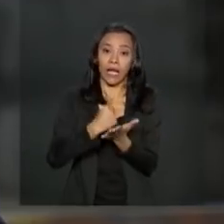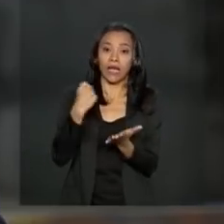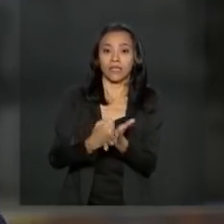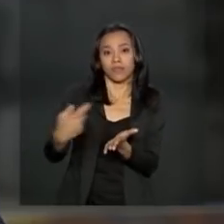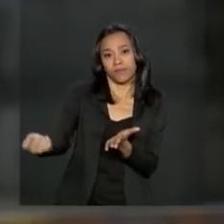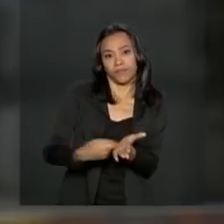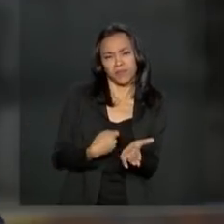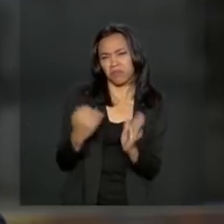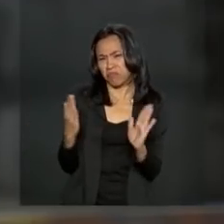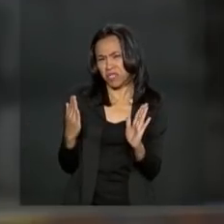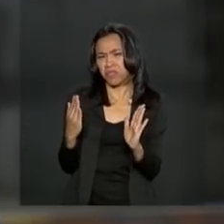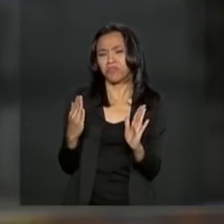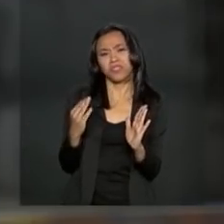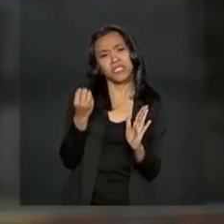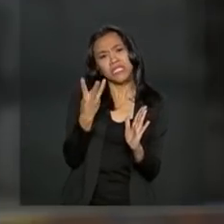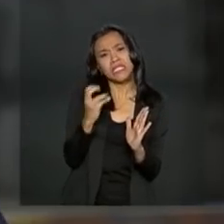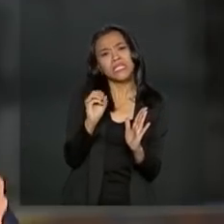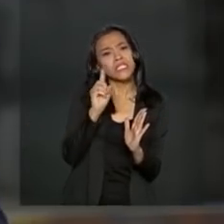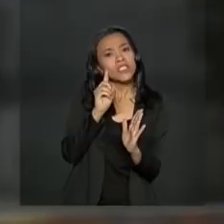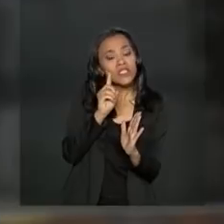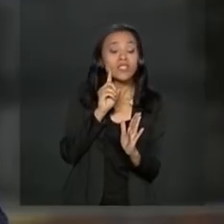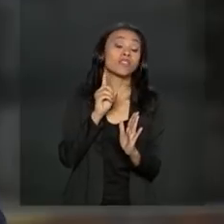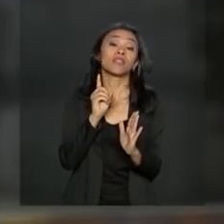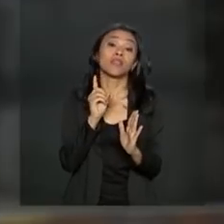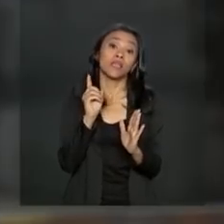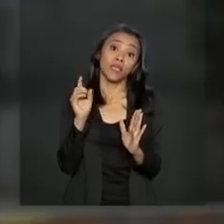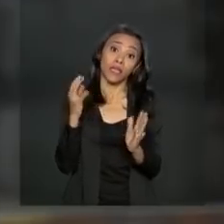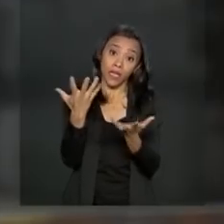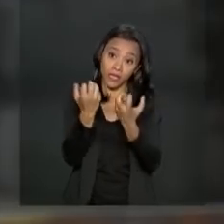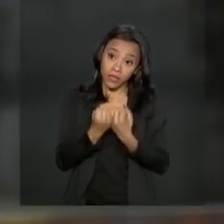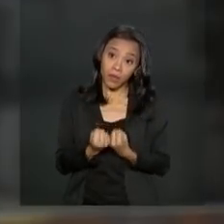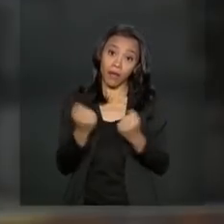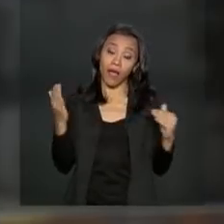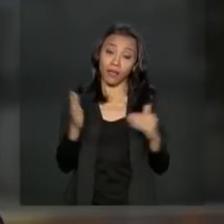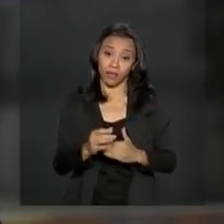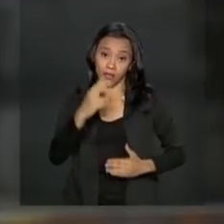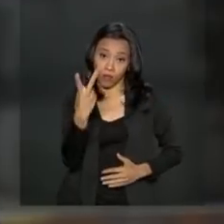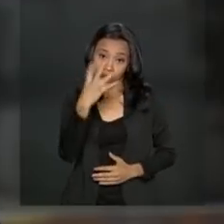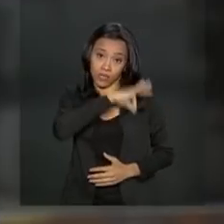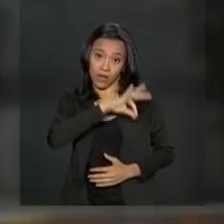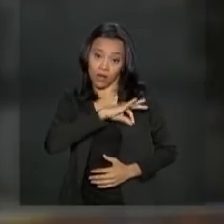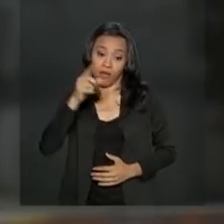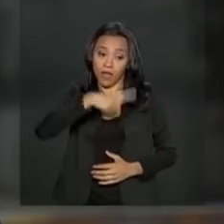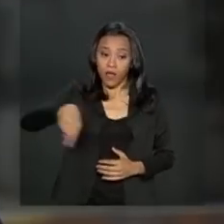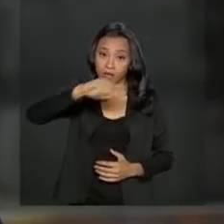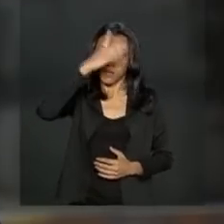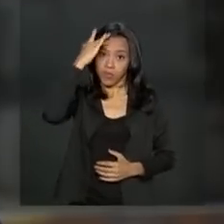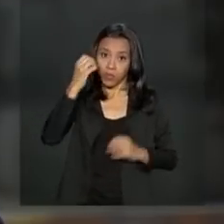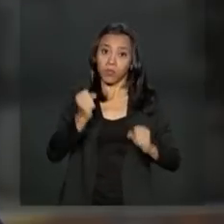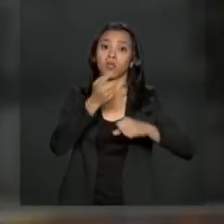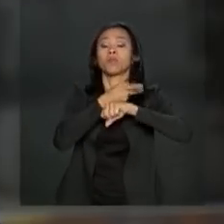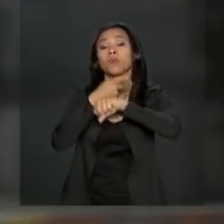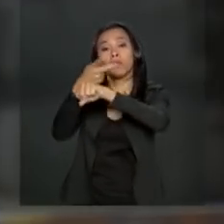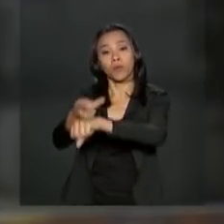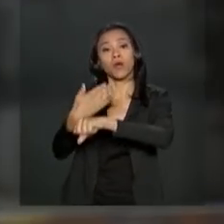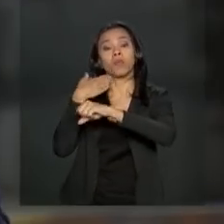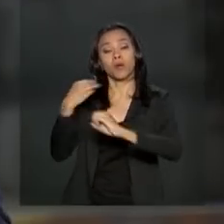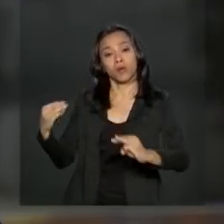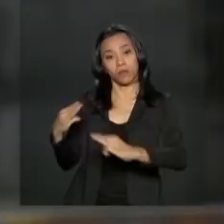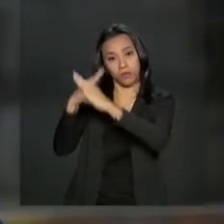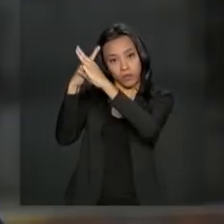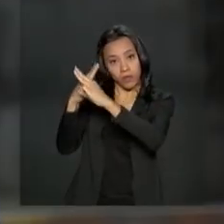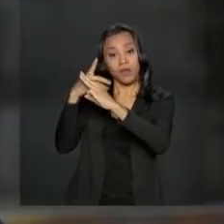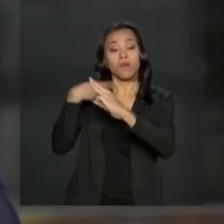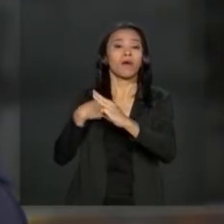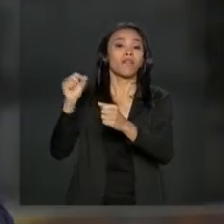pelo menos 30 dias e receberam em média até dois salários mínimos por mês. Essas pessoas podem procurar uma agência da Caixa Econômica Federal